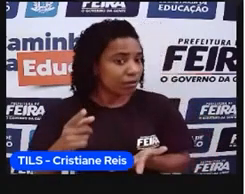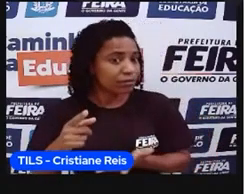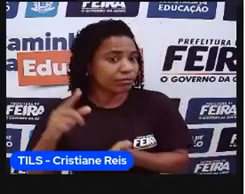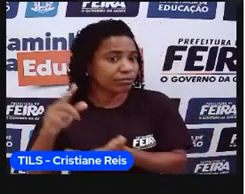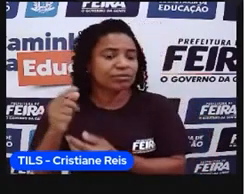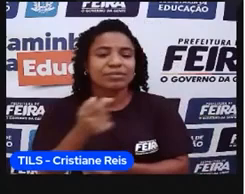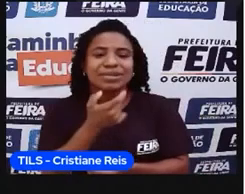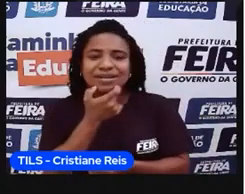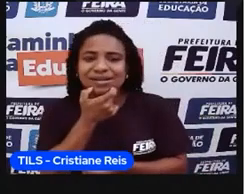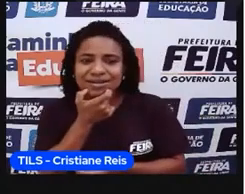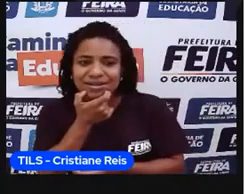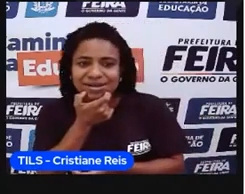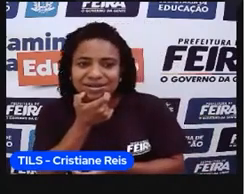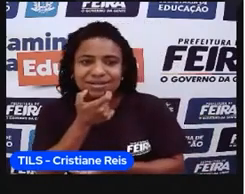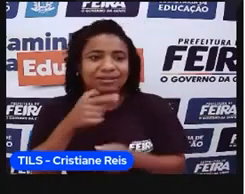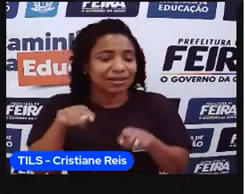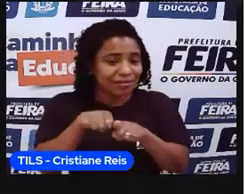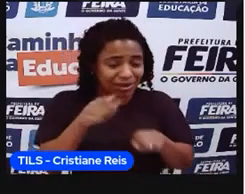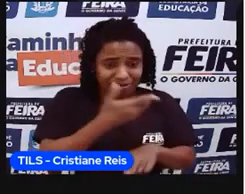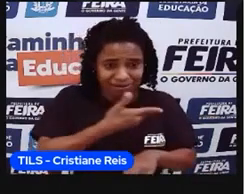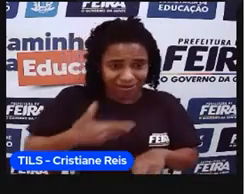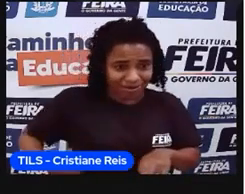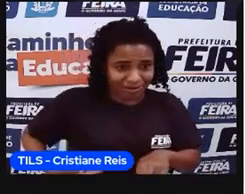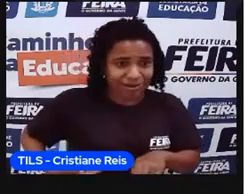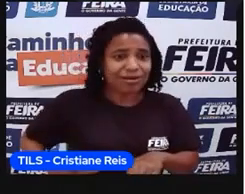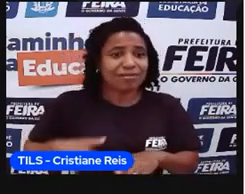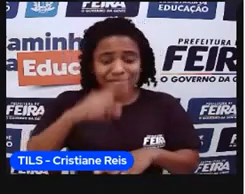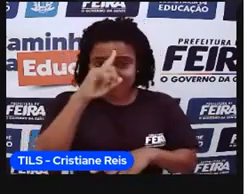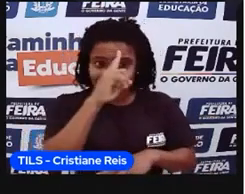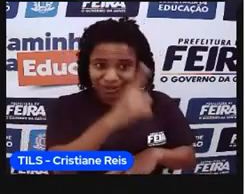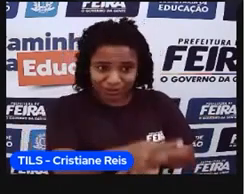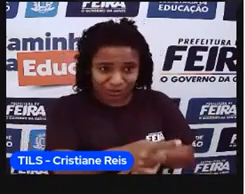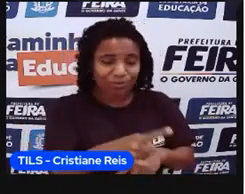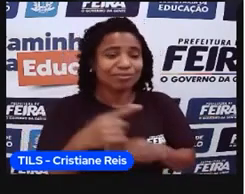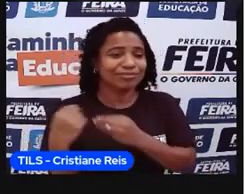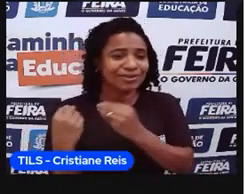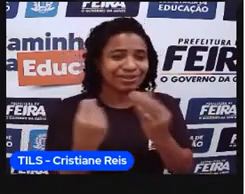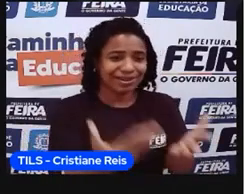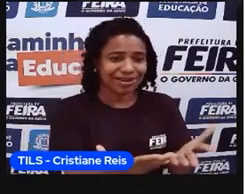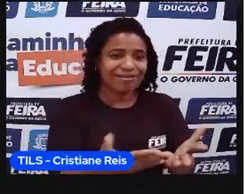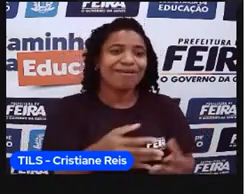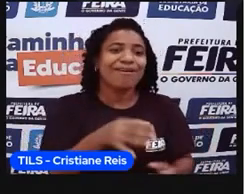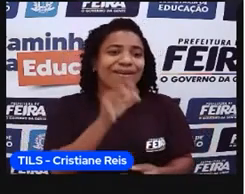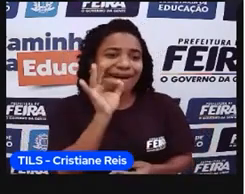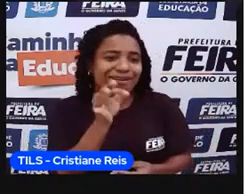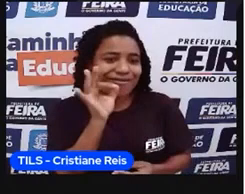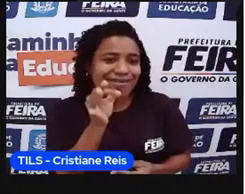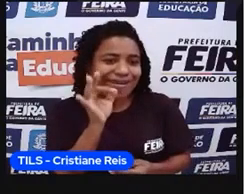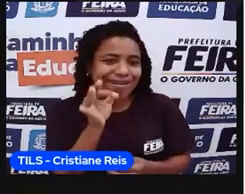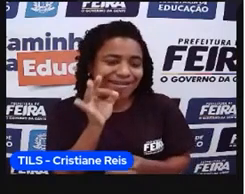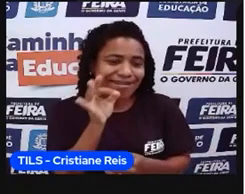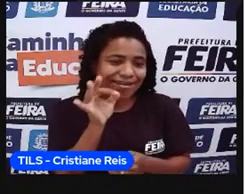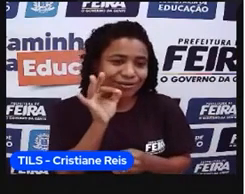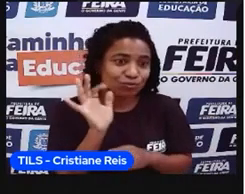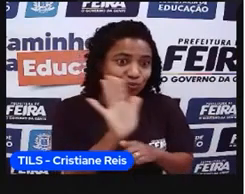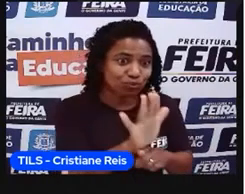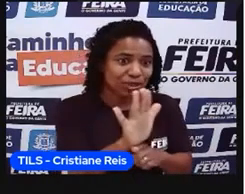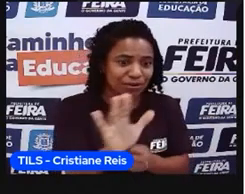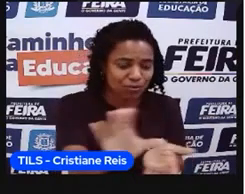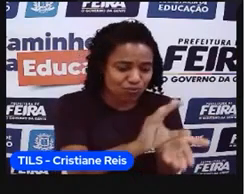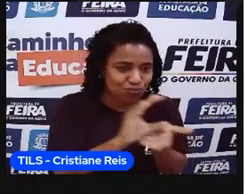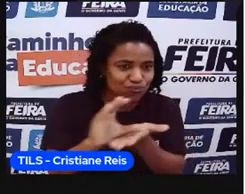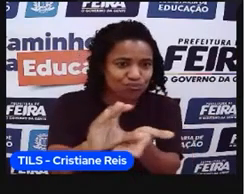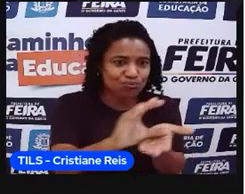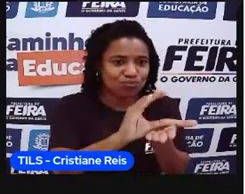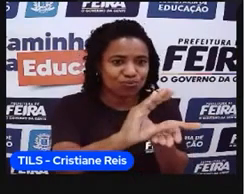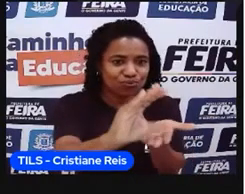dos governos locais, a própria questão da política, né, do café com leite e tudo ajudou isso. Aí houve todo um